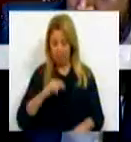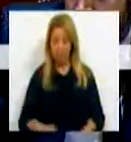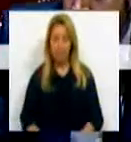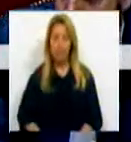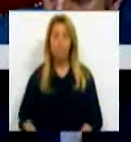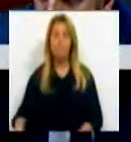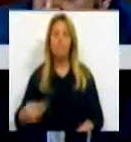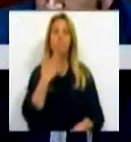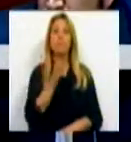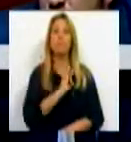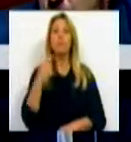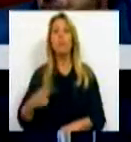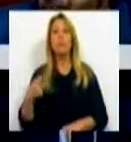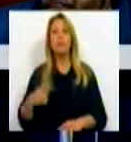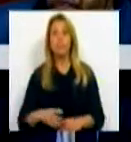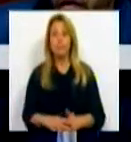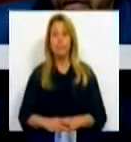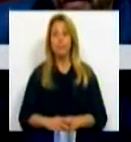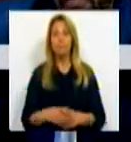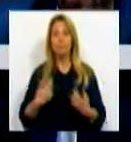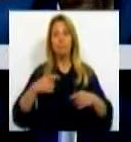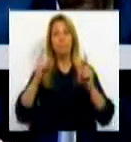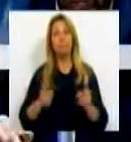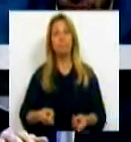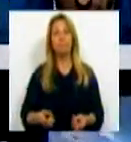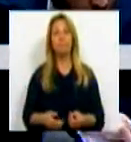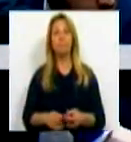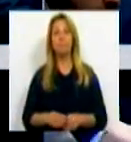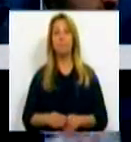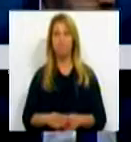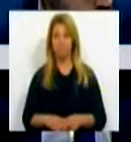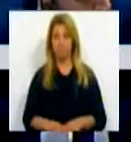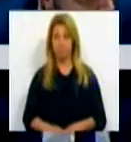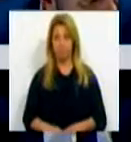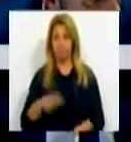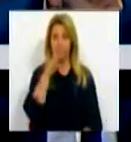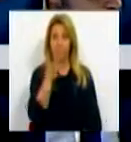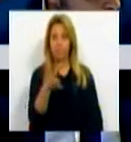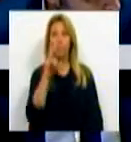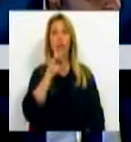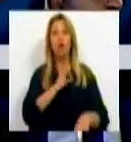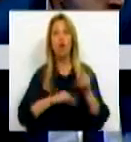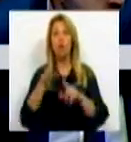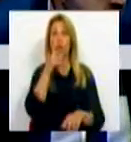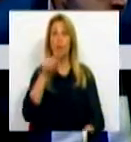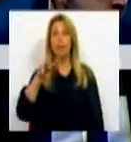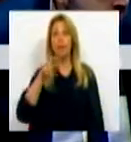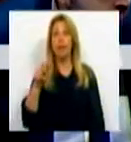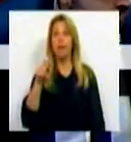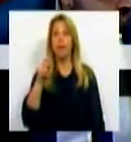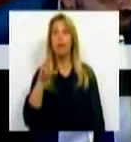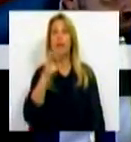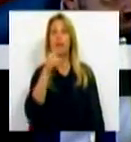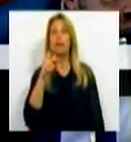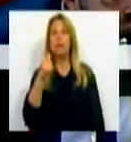Obrigado, Sr. Presidente. Começava por dizer à Sra. Deputada Ana Rita Bessa que nós,